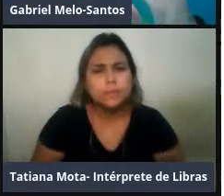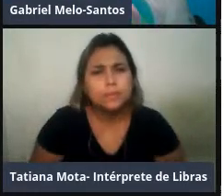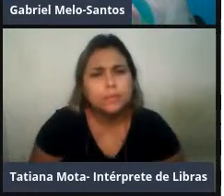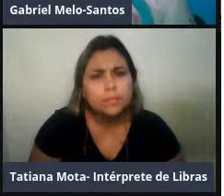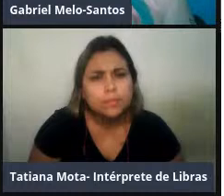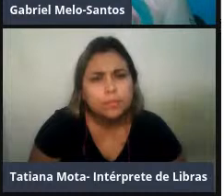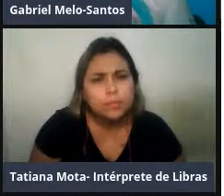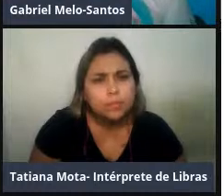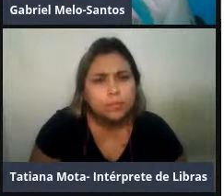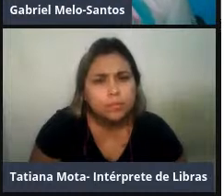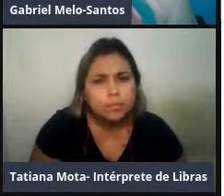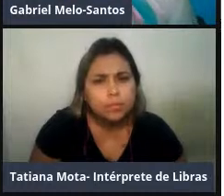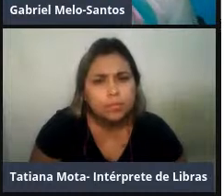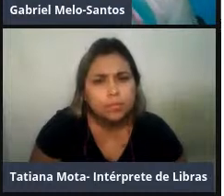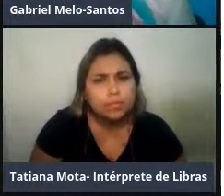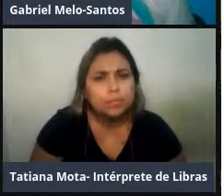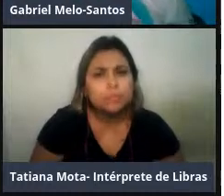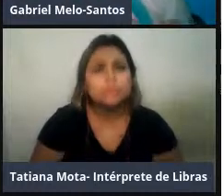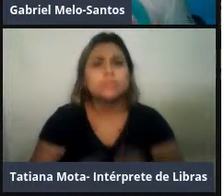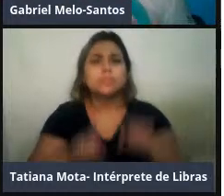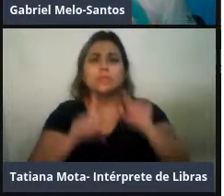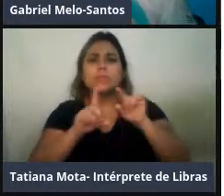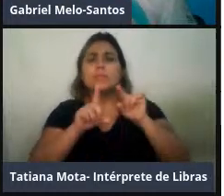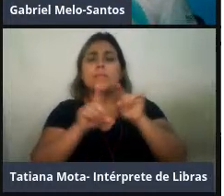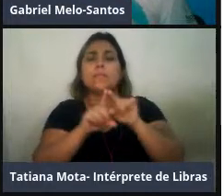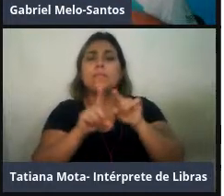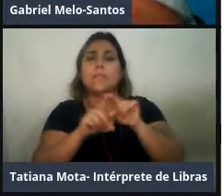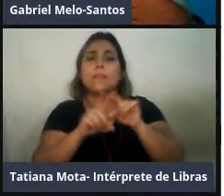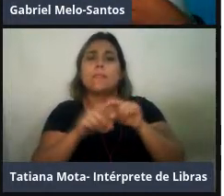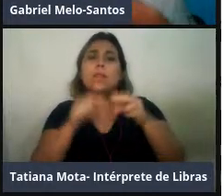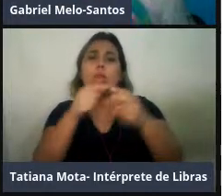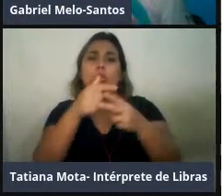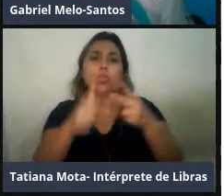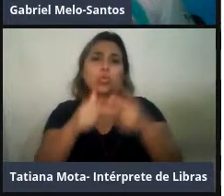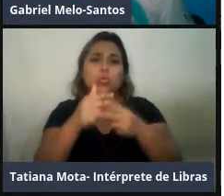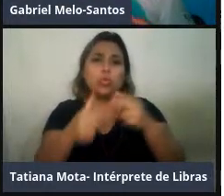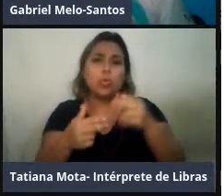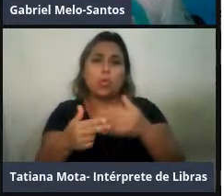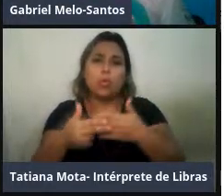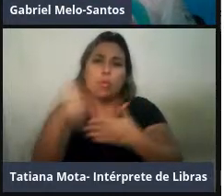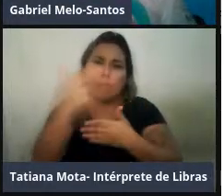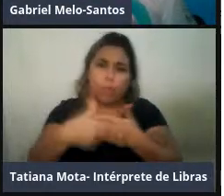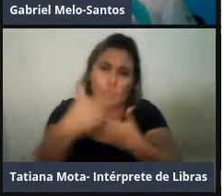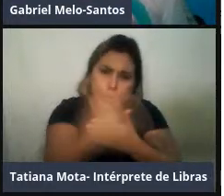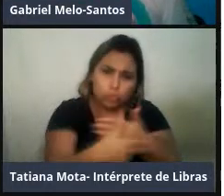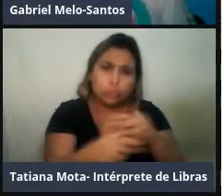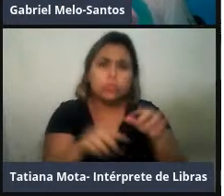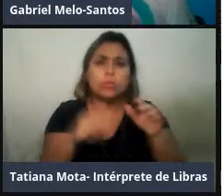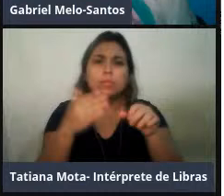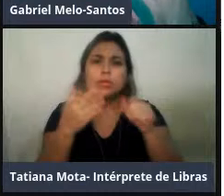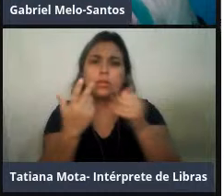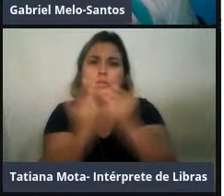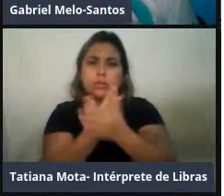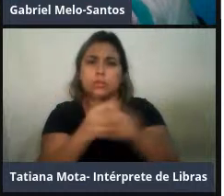tem aqui, então, os nossos dois objetos de estudo que seriam os botos, né, o Tukushi e o Boto Rosa.